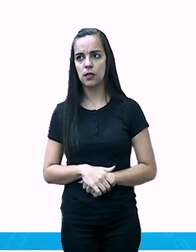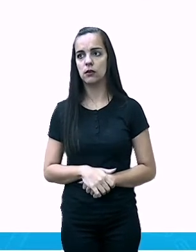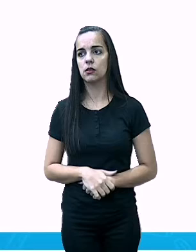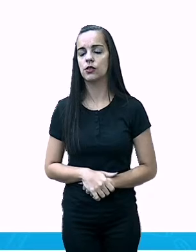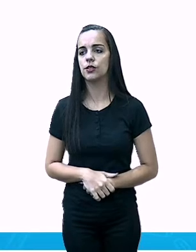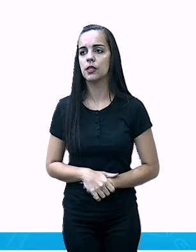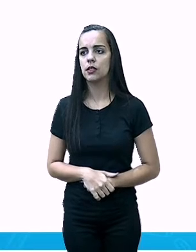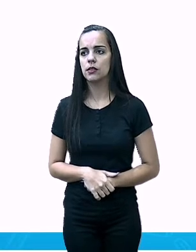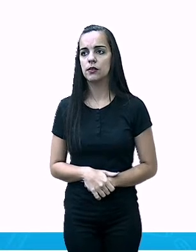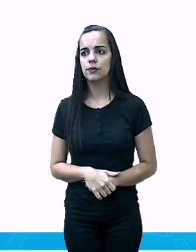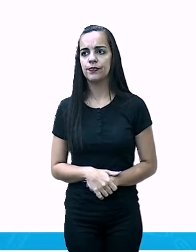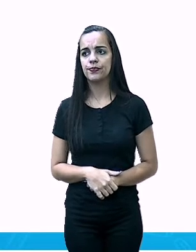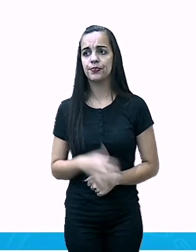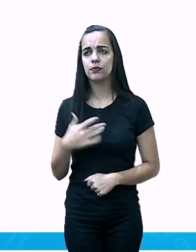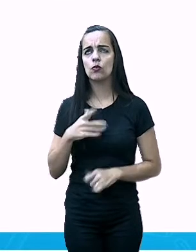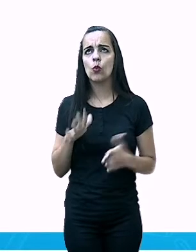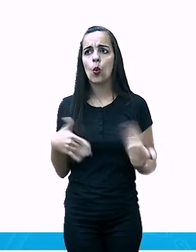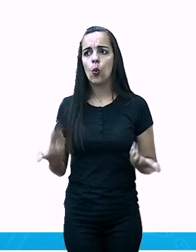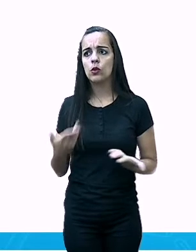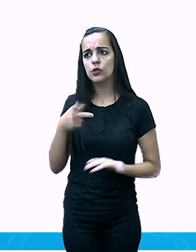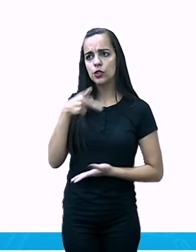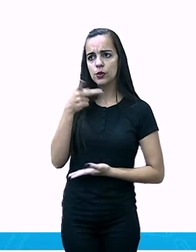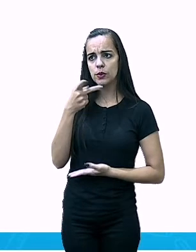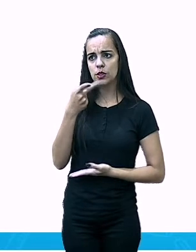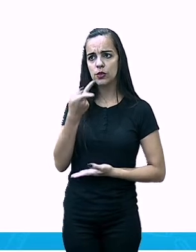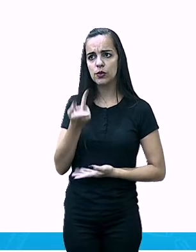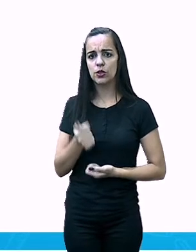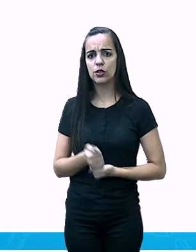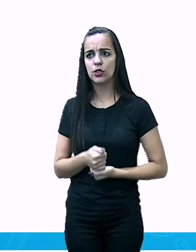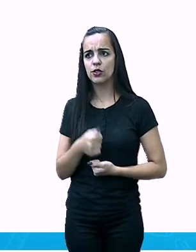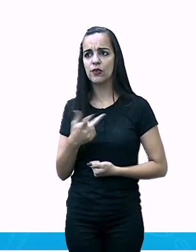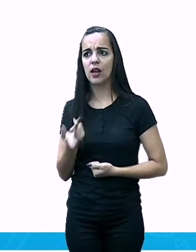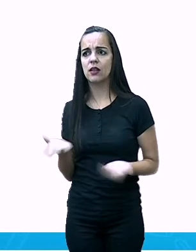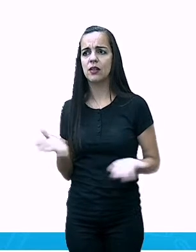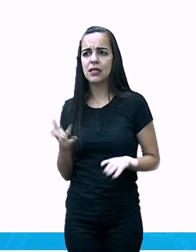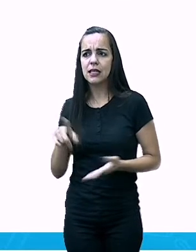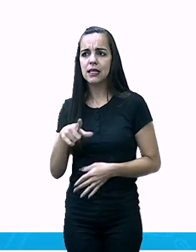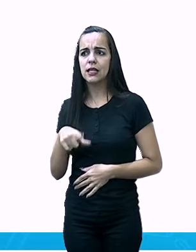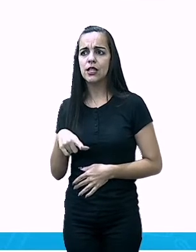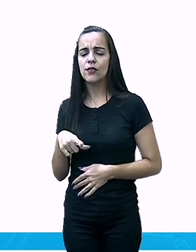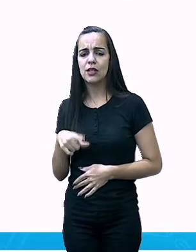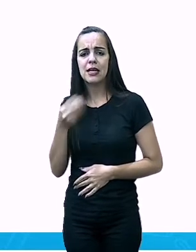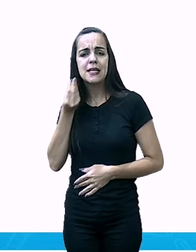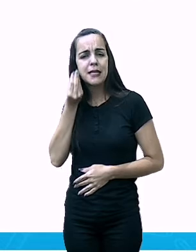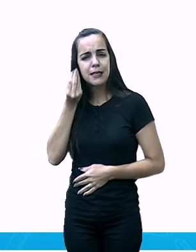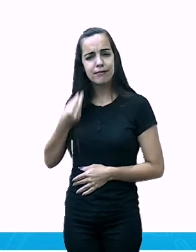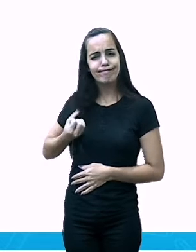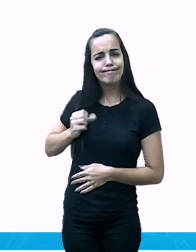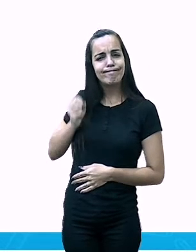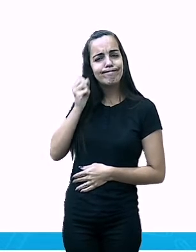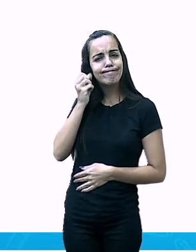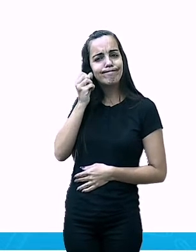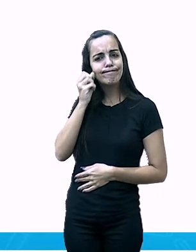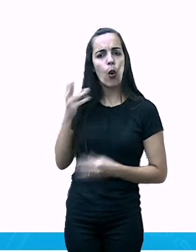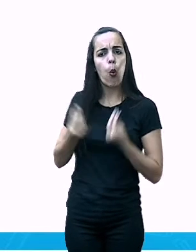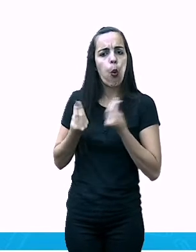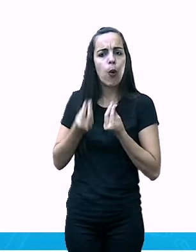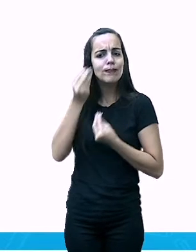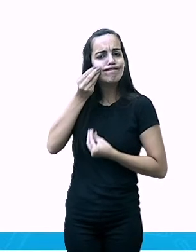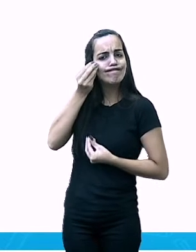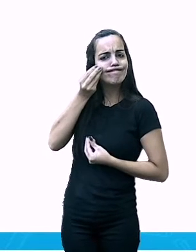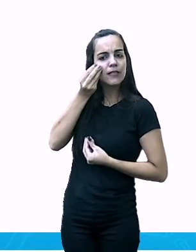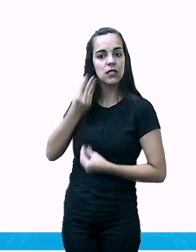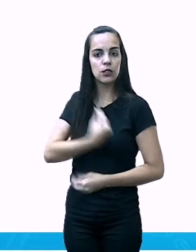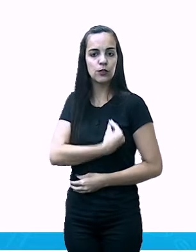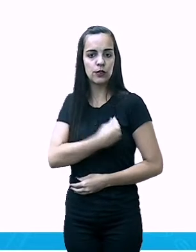Quando nós falamos disso, hoje no Brasil, a expectativa de vida ultrapassa